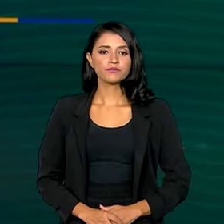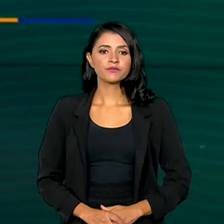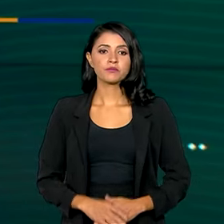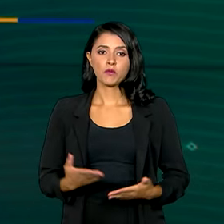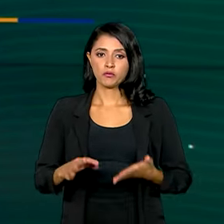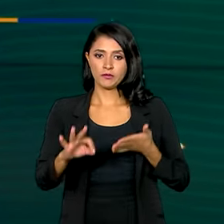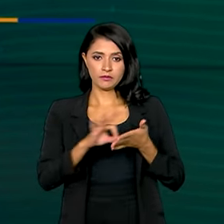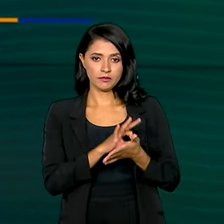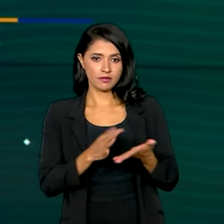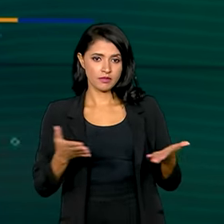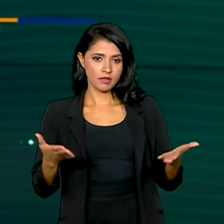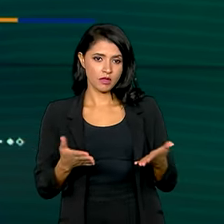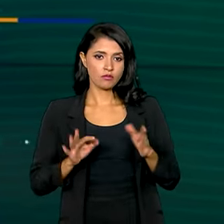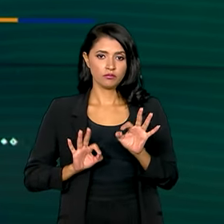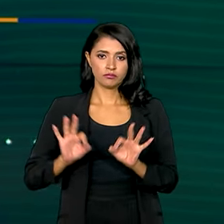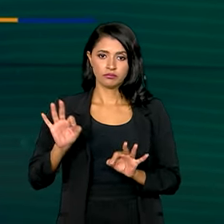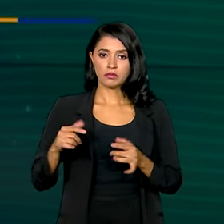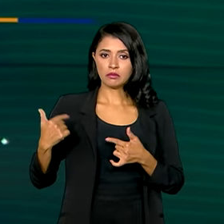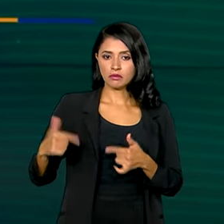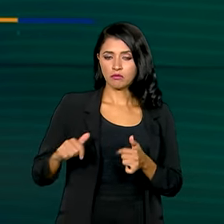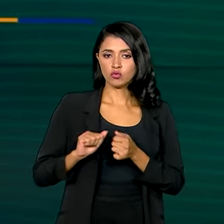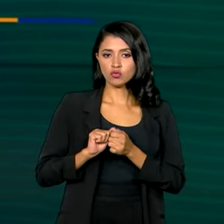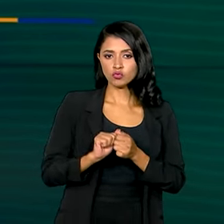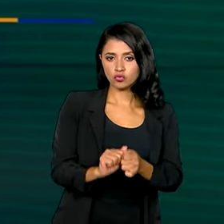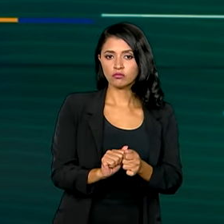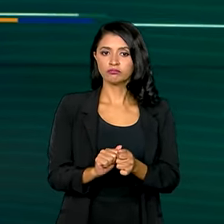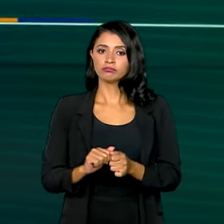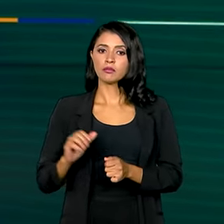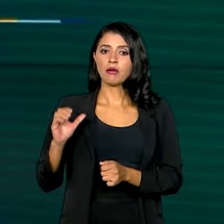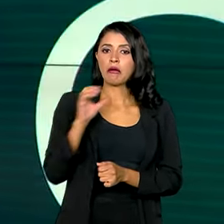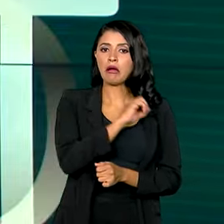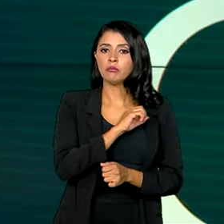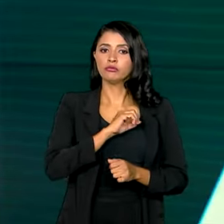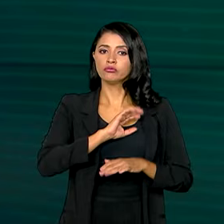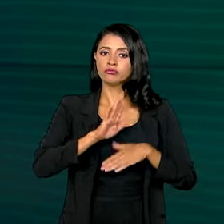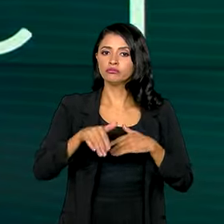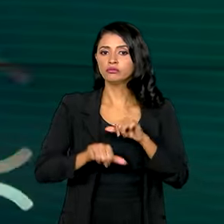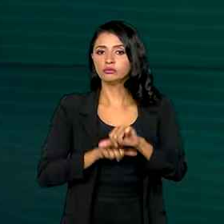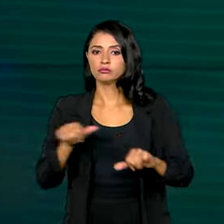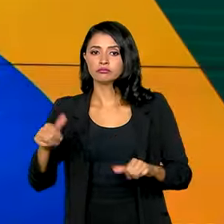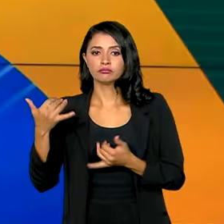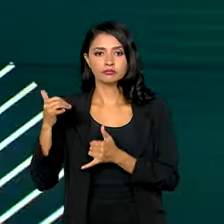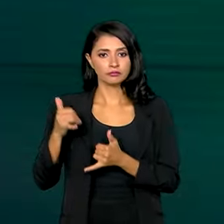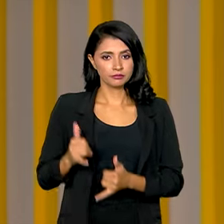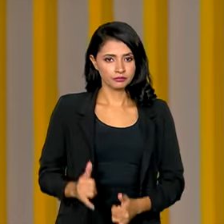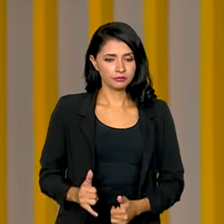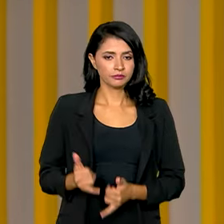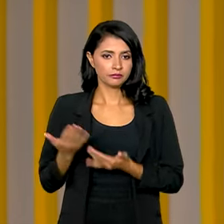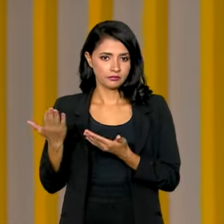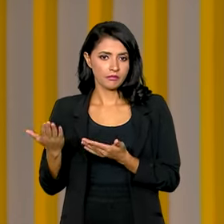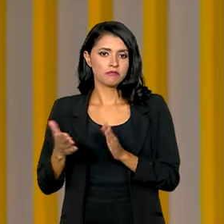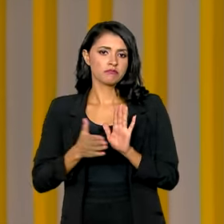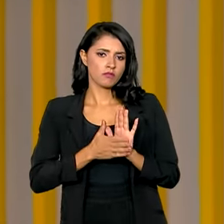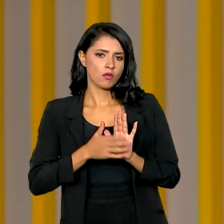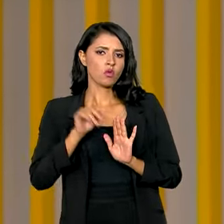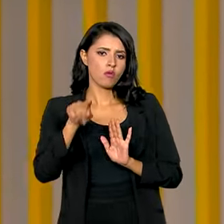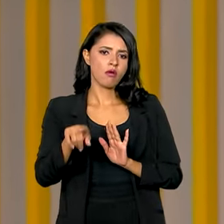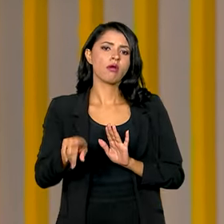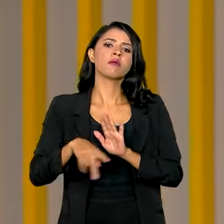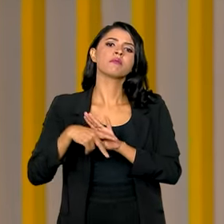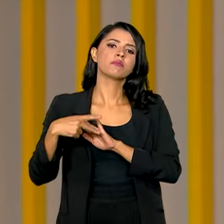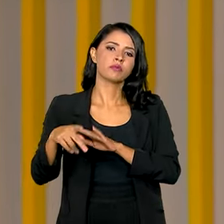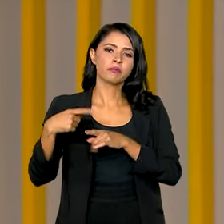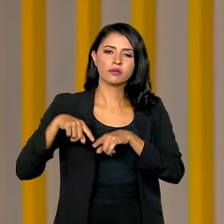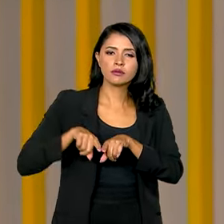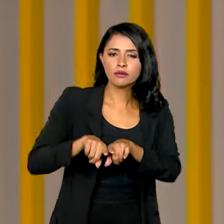Foi assinado hoje o Plano de Trabalho Conjunto para a Aceleração da Transição Energética. A proposta é resultado de uma